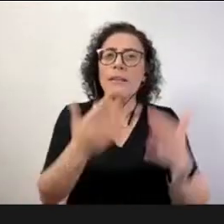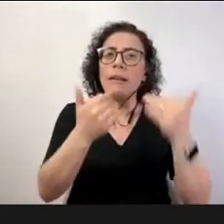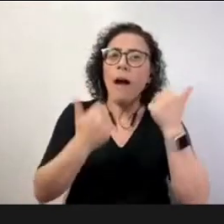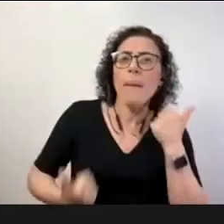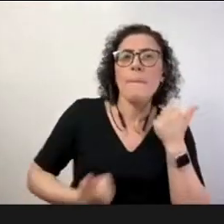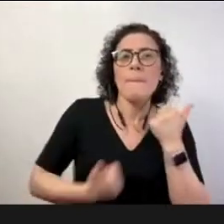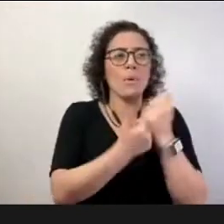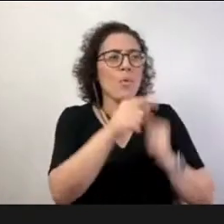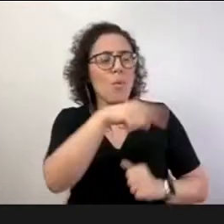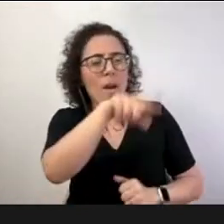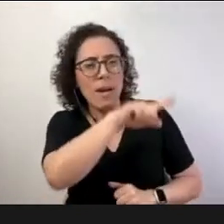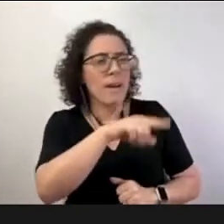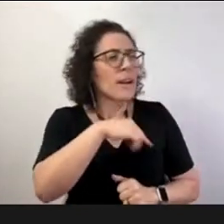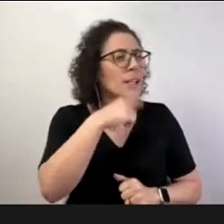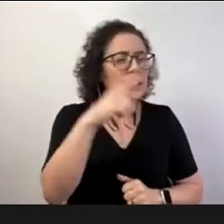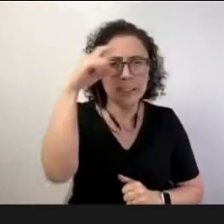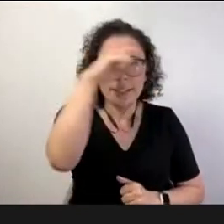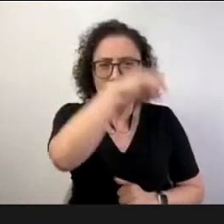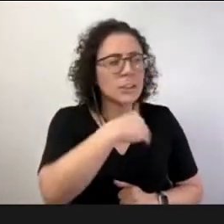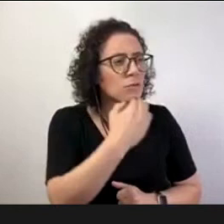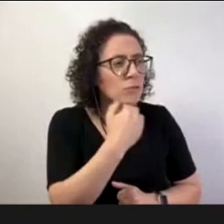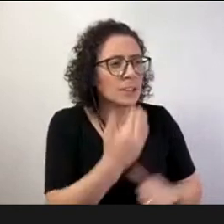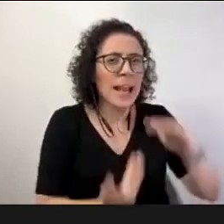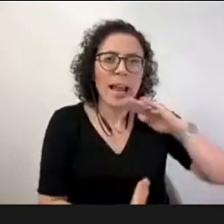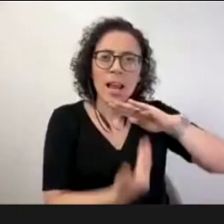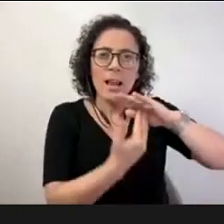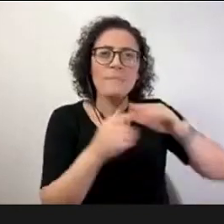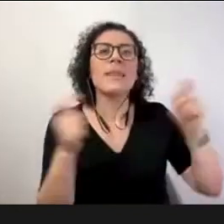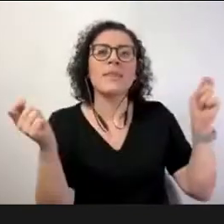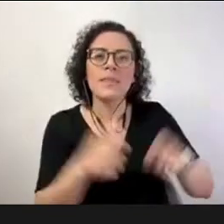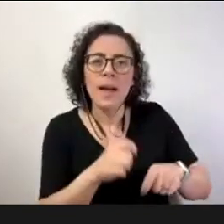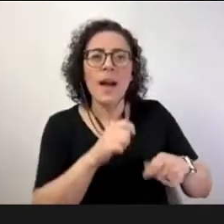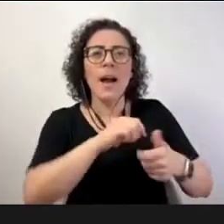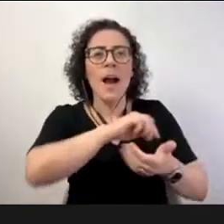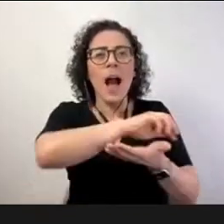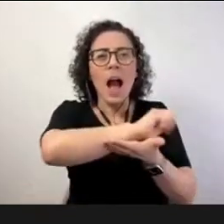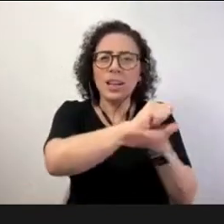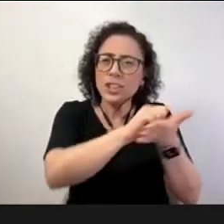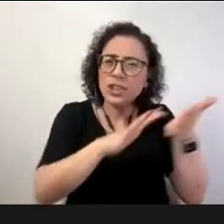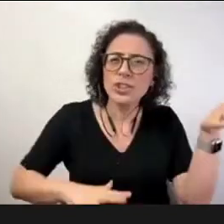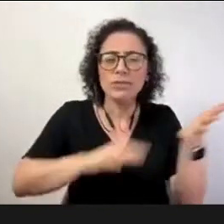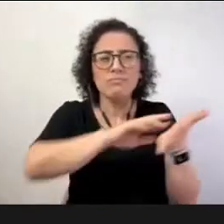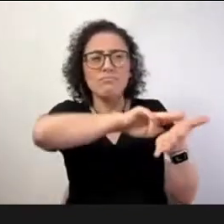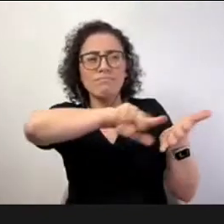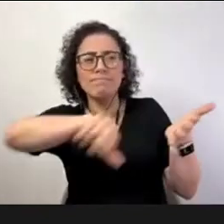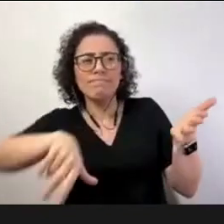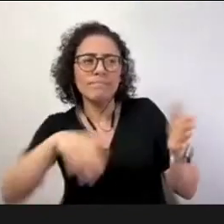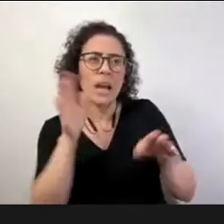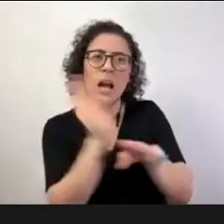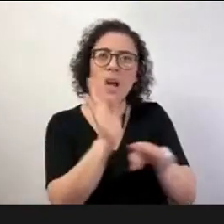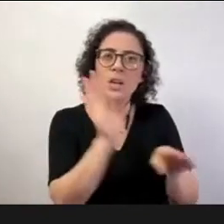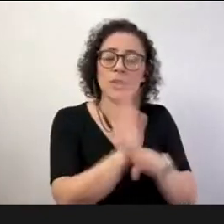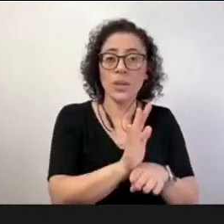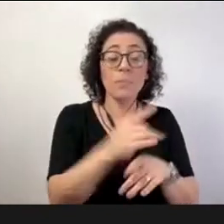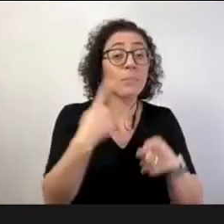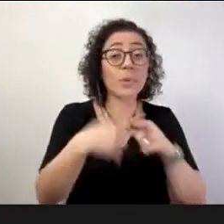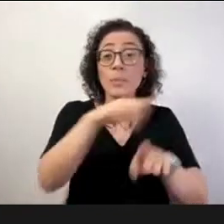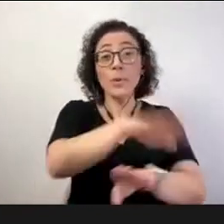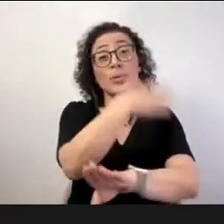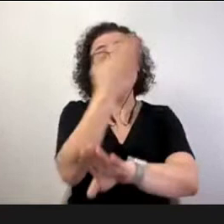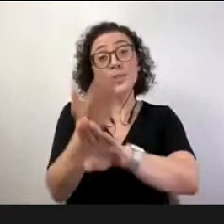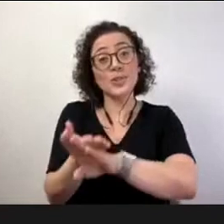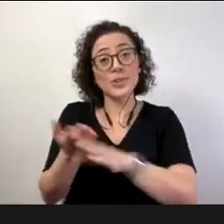têm dificuldades permite desenvolver todo um conjunto de atividades que a escola se estivesse a funcionar em tempo parcial